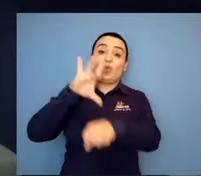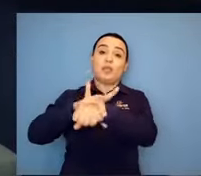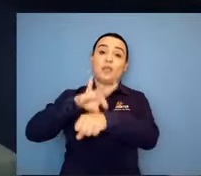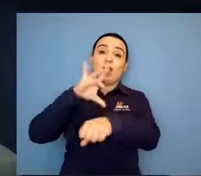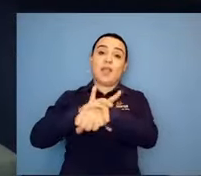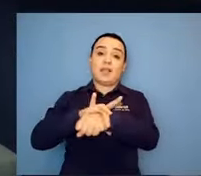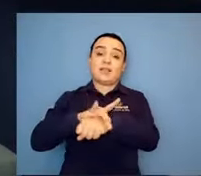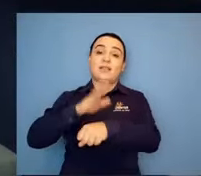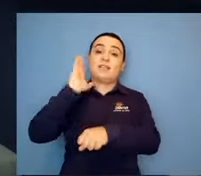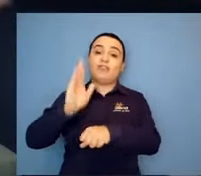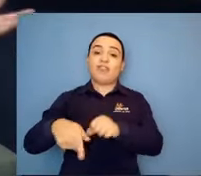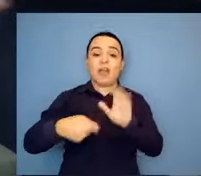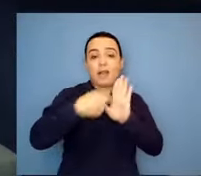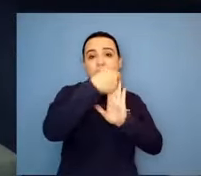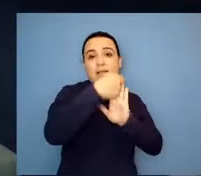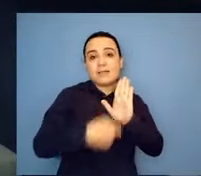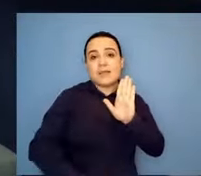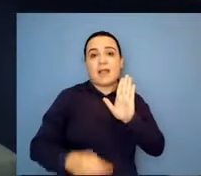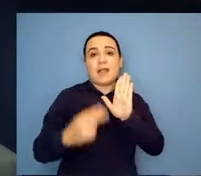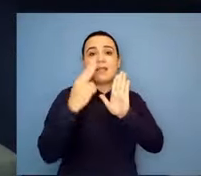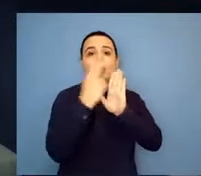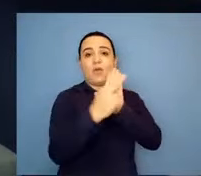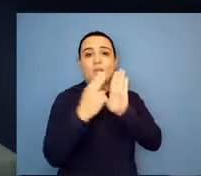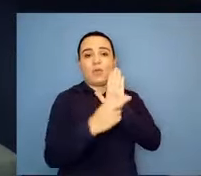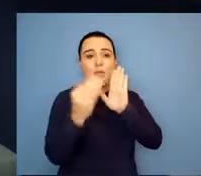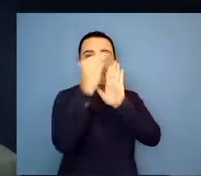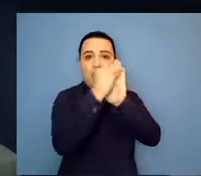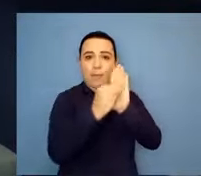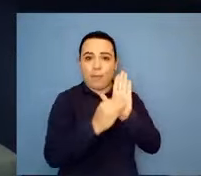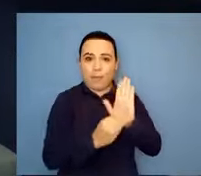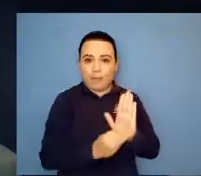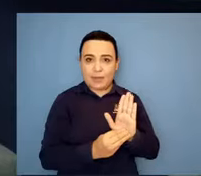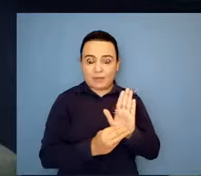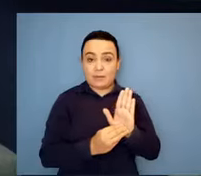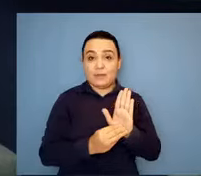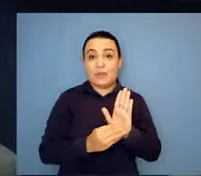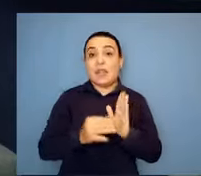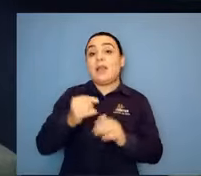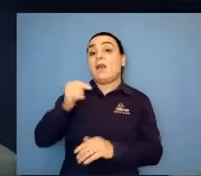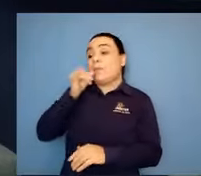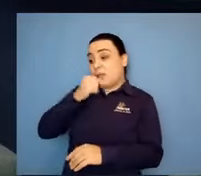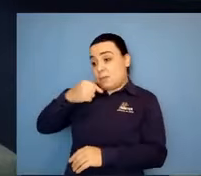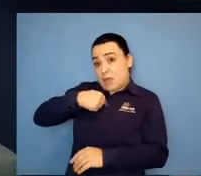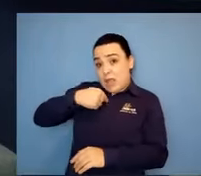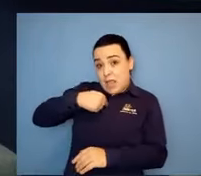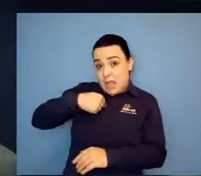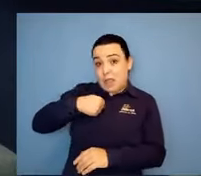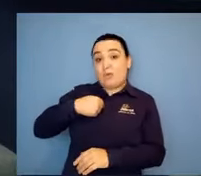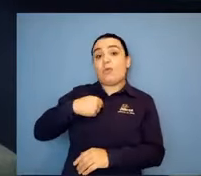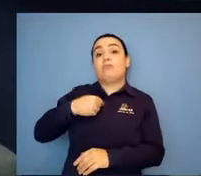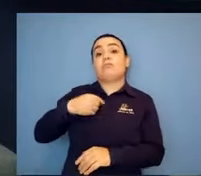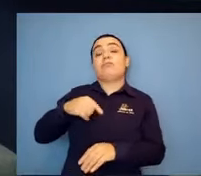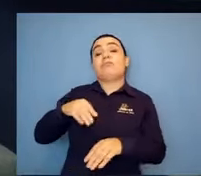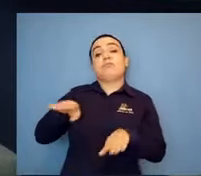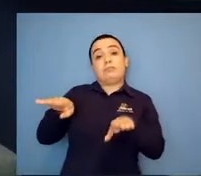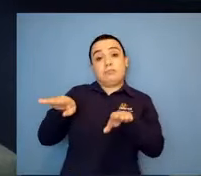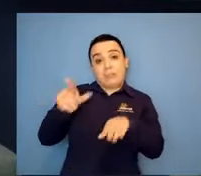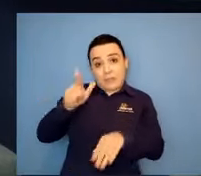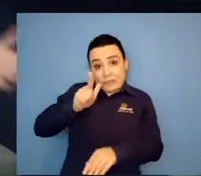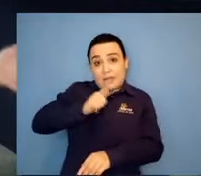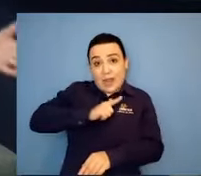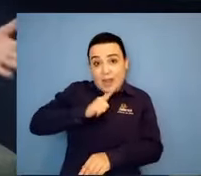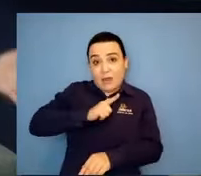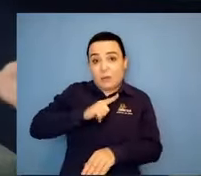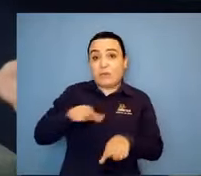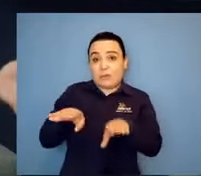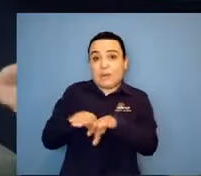comentei, hoje eu sou paciente. Hoje eu sou paciente do HC. Tenho sintomas. Então, a saúde tem que ter esse olhar.